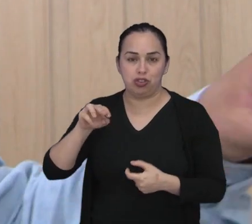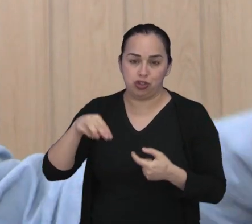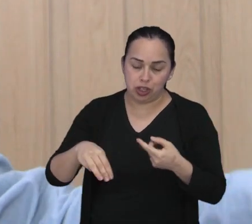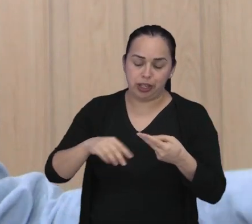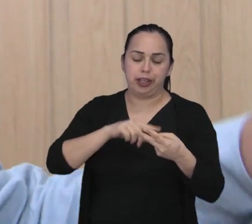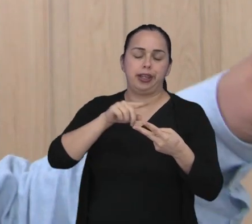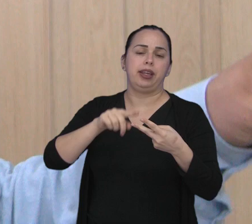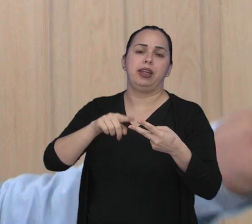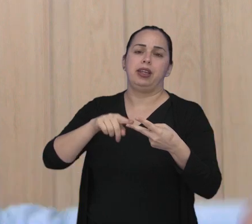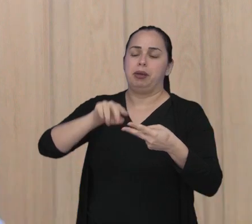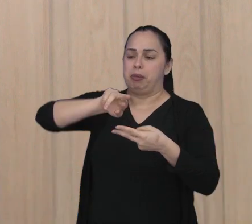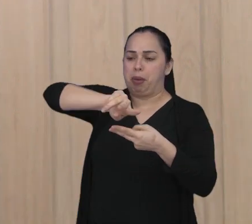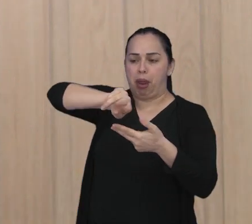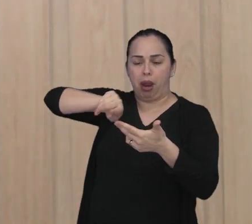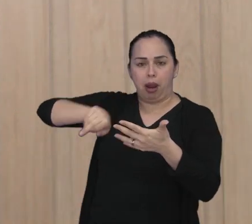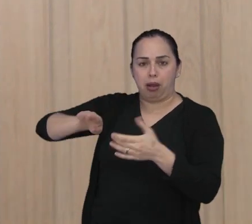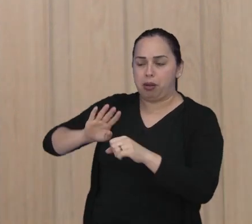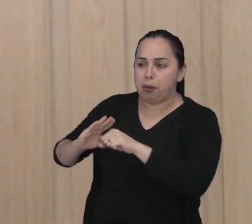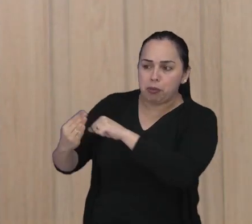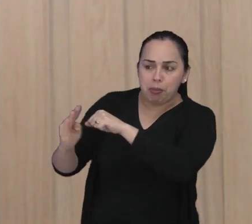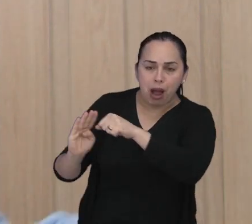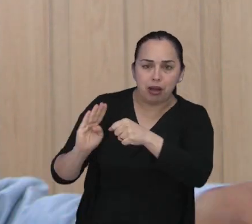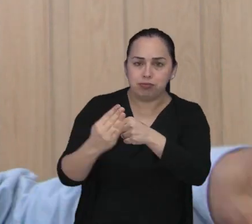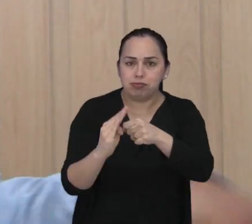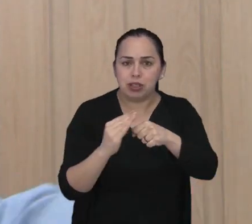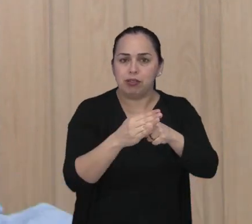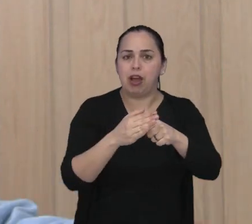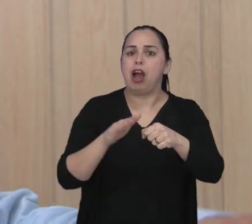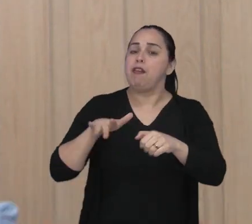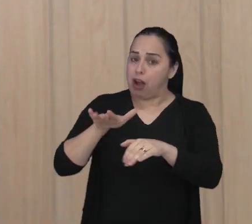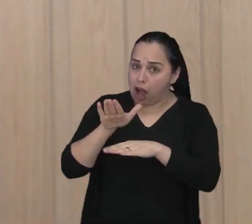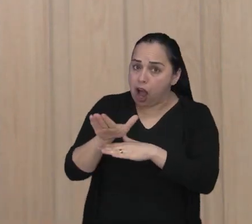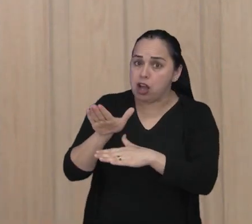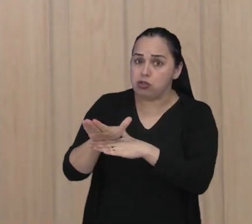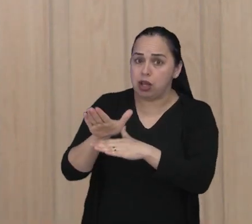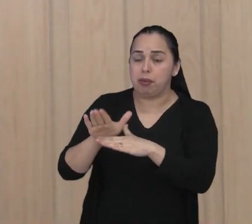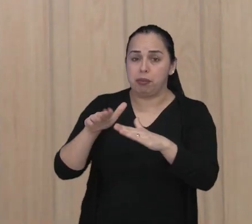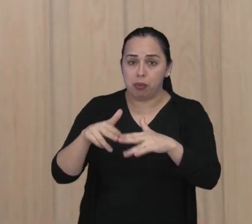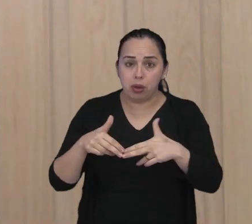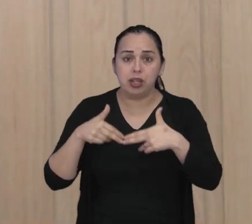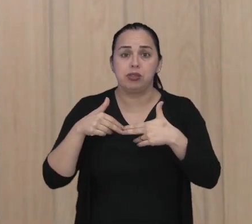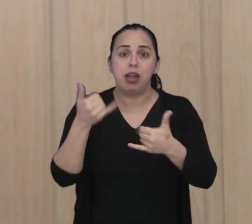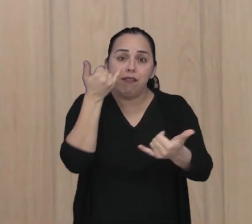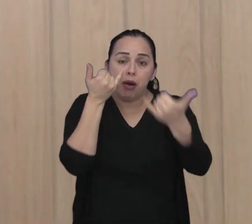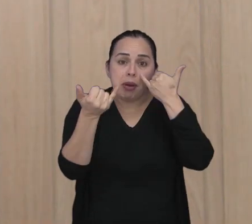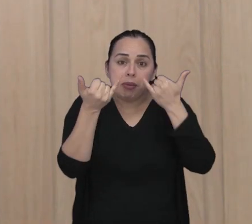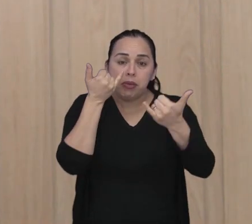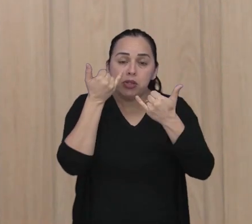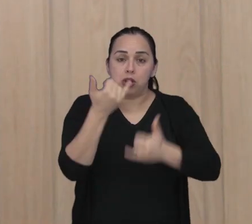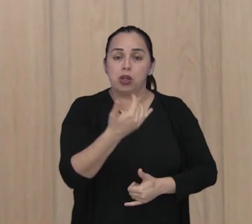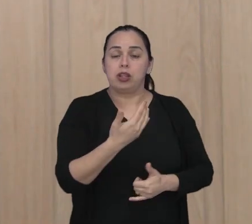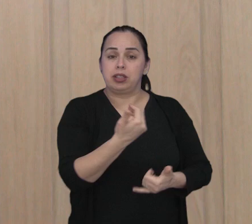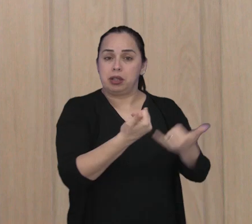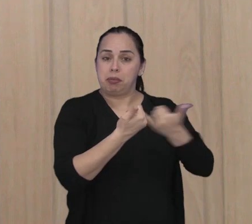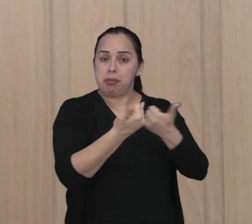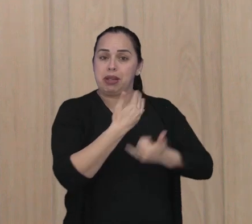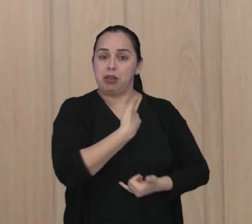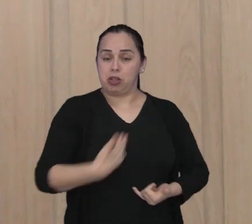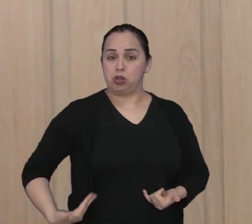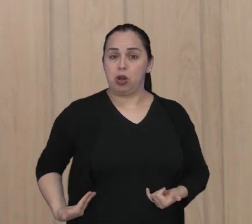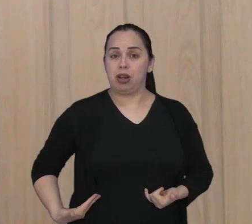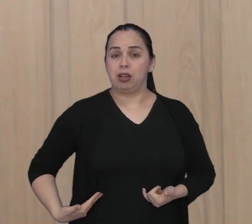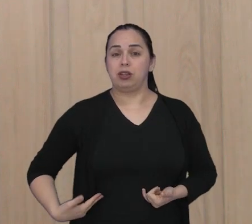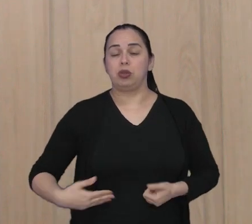Adriana, Putim, Pinheirinho dos Palmares, São Judas, essa região que vai ser beneficiada, a informação que nós temos